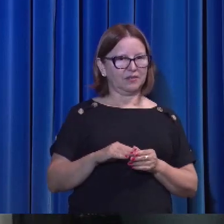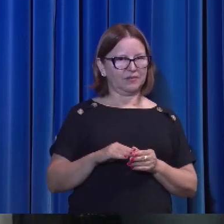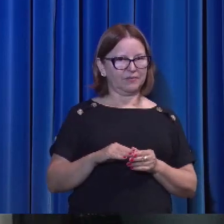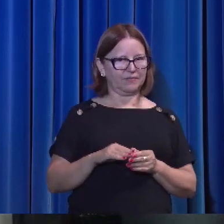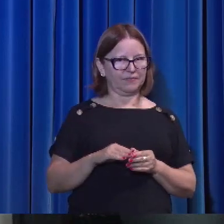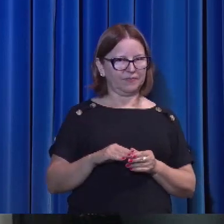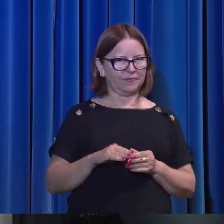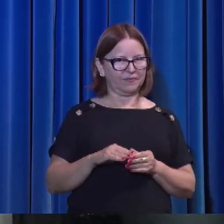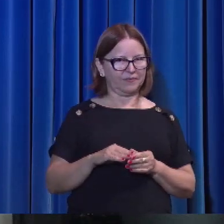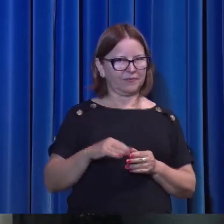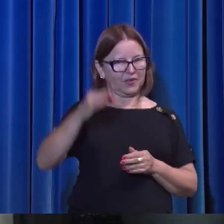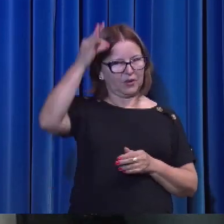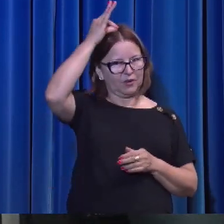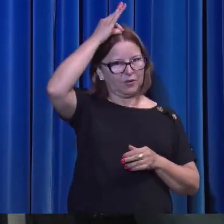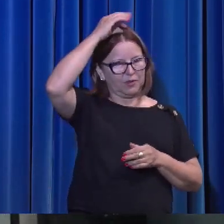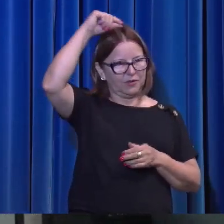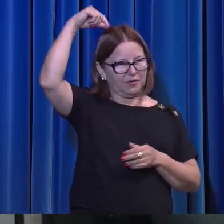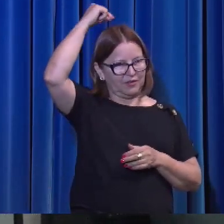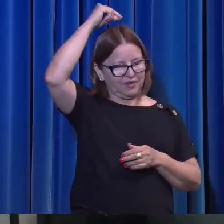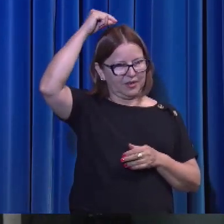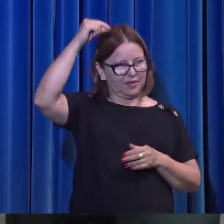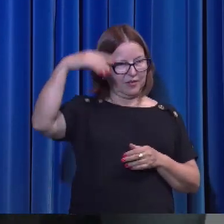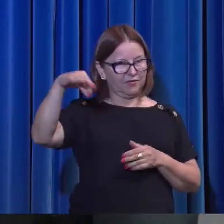Deixava, Deus deixou Sansão.